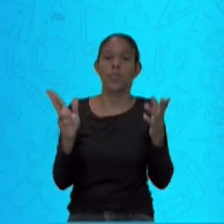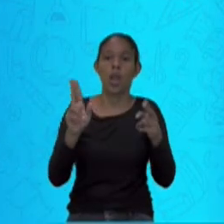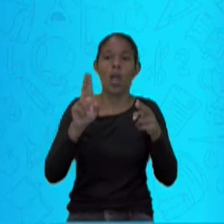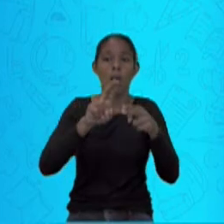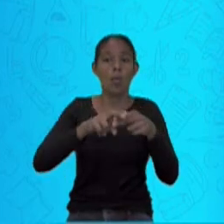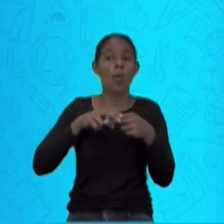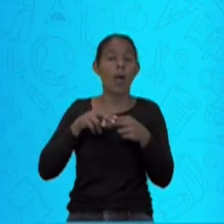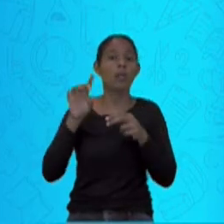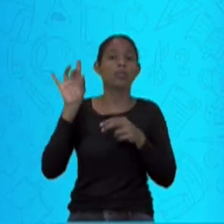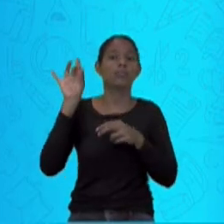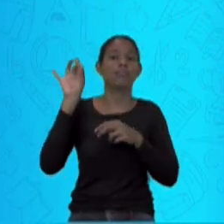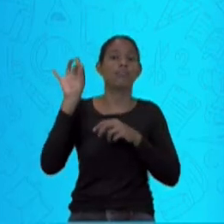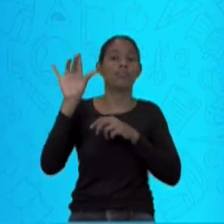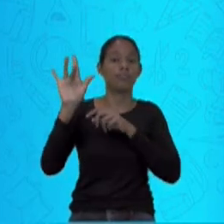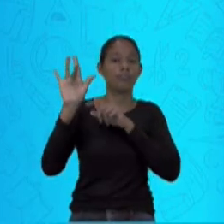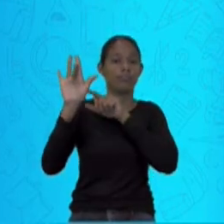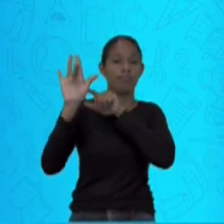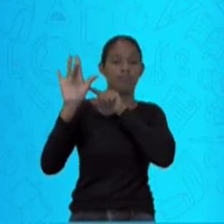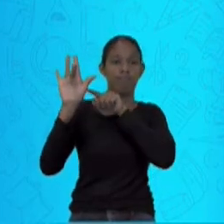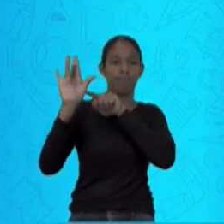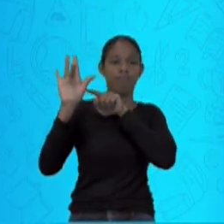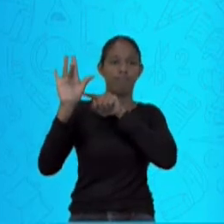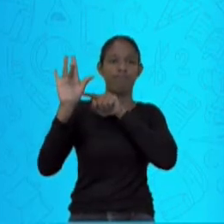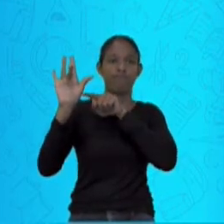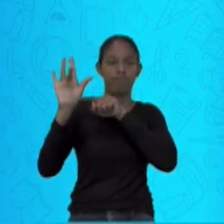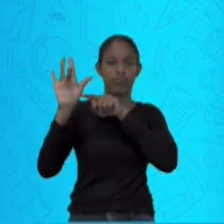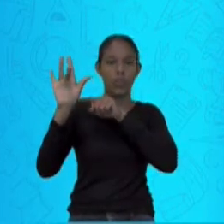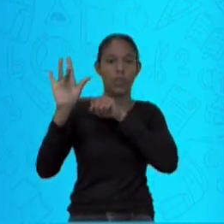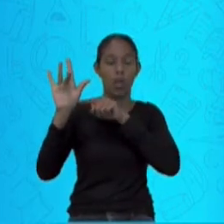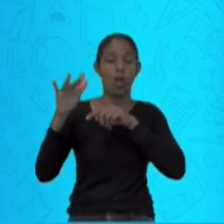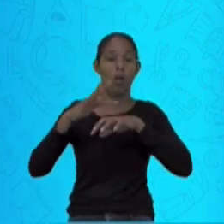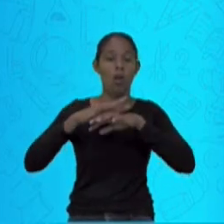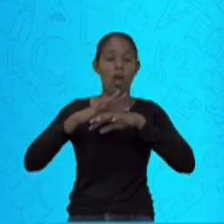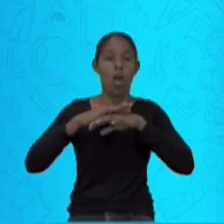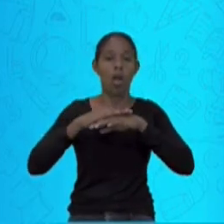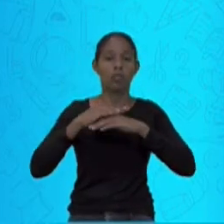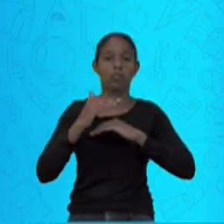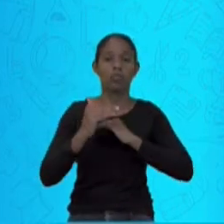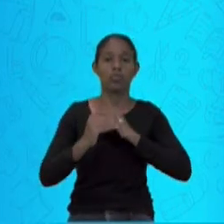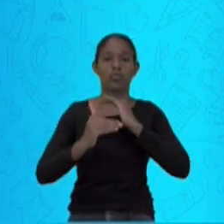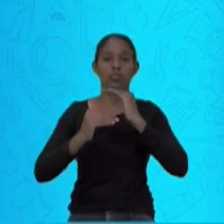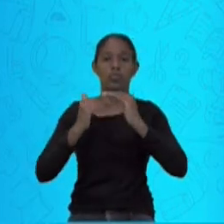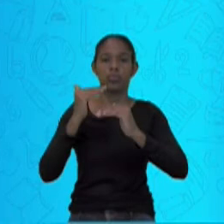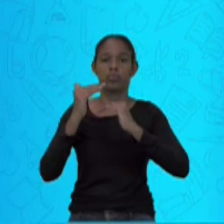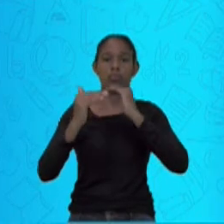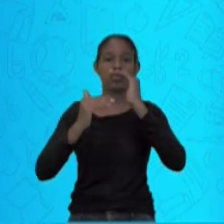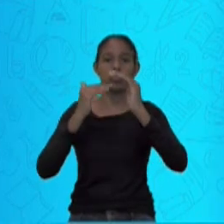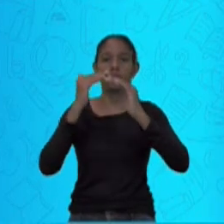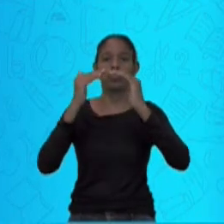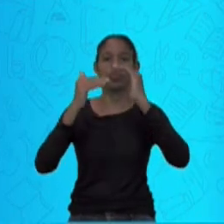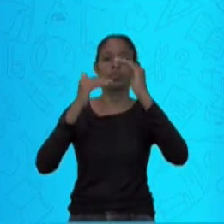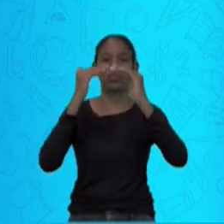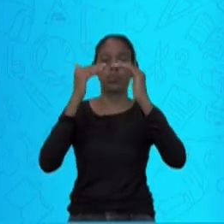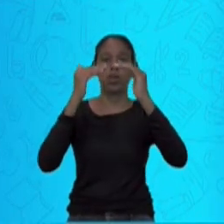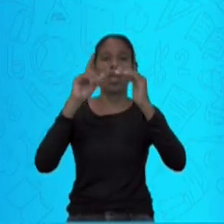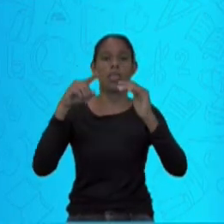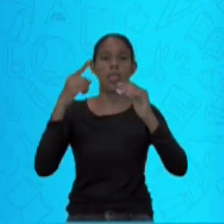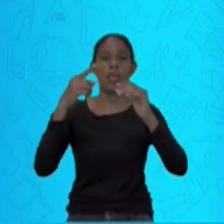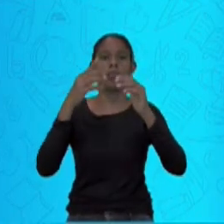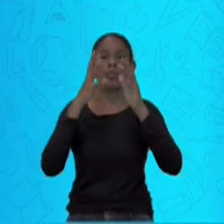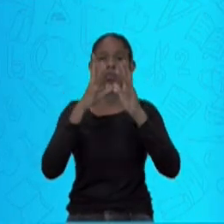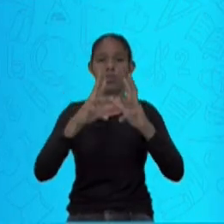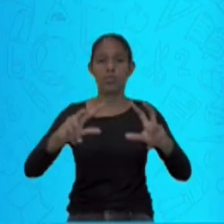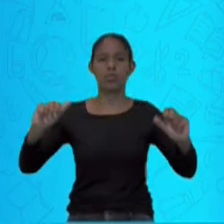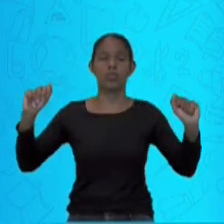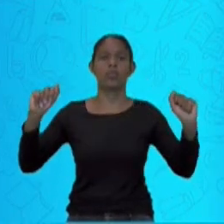albóptus. A maior parte dos casos apresentam evolução benigna, resolvem sozinhos, e outros sintomas geralmente desaparecem em 3 a